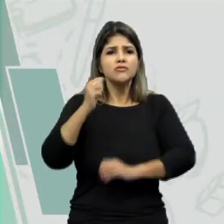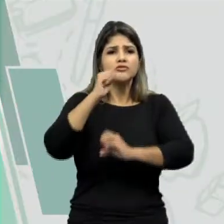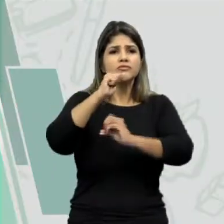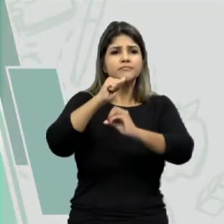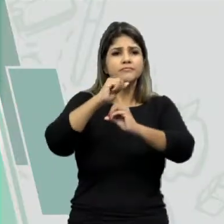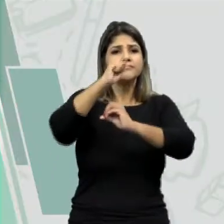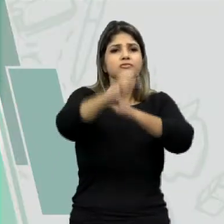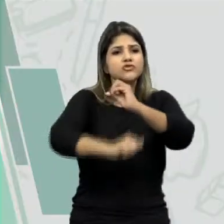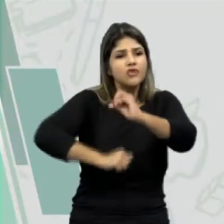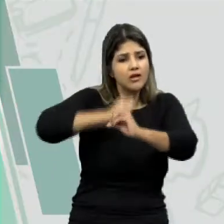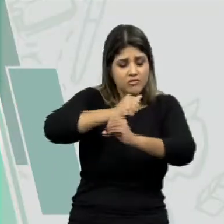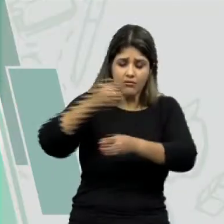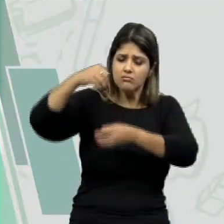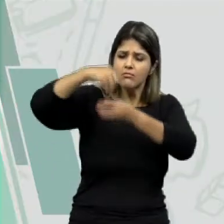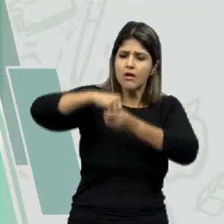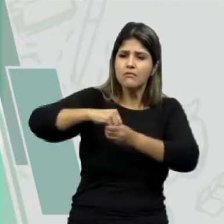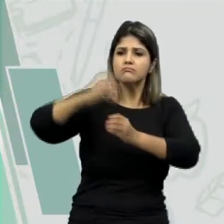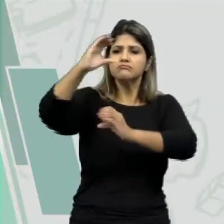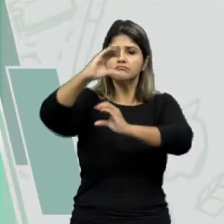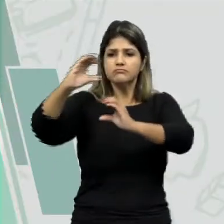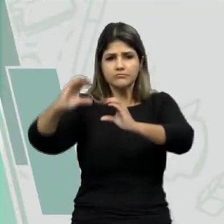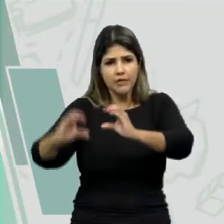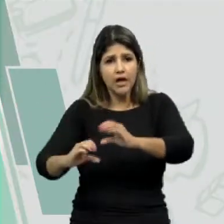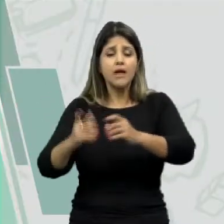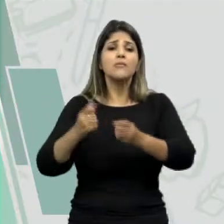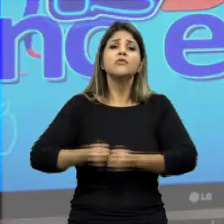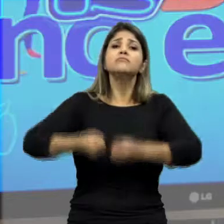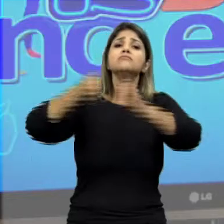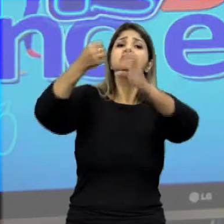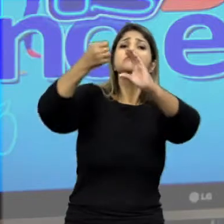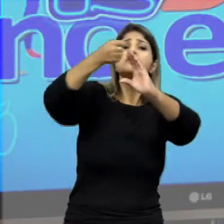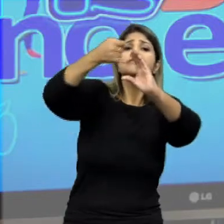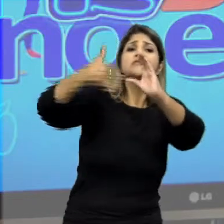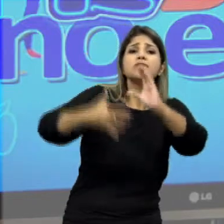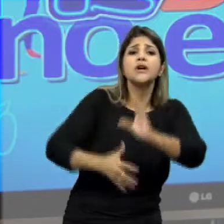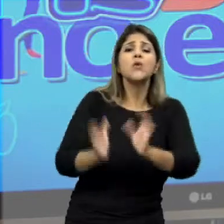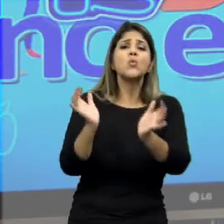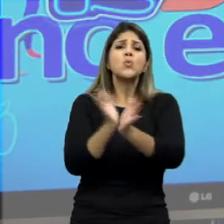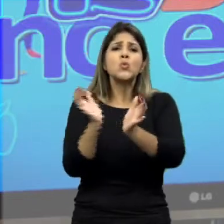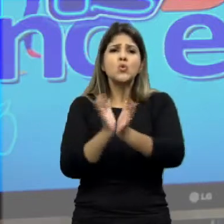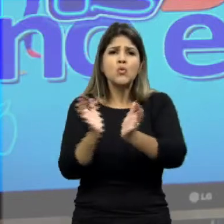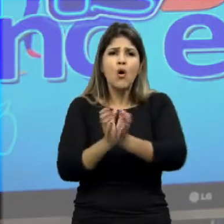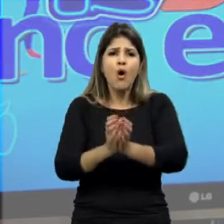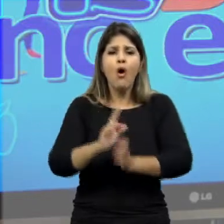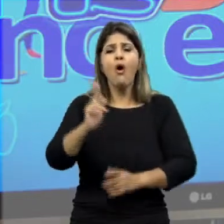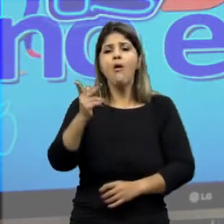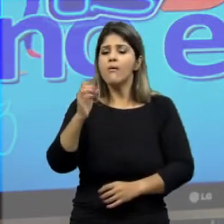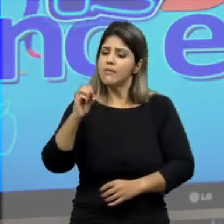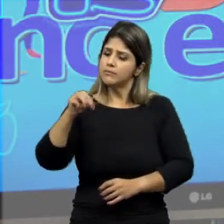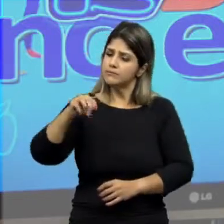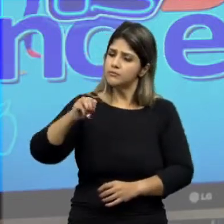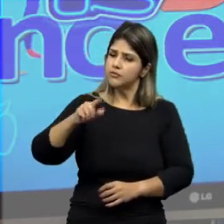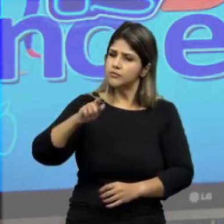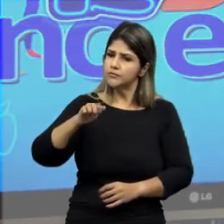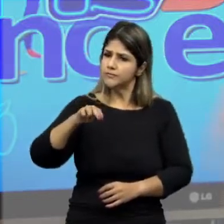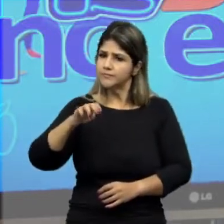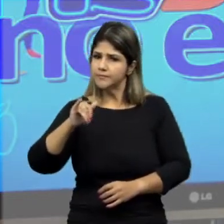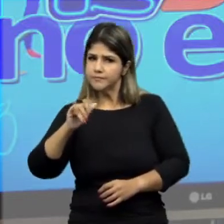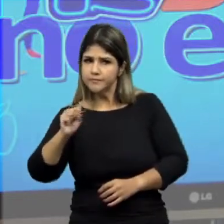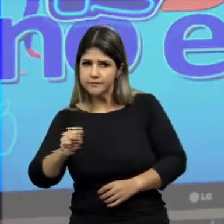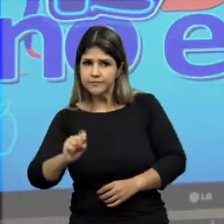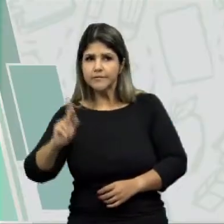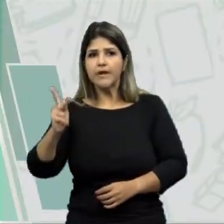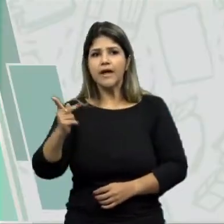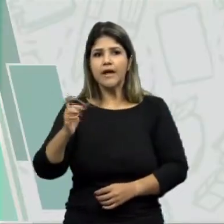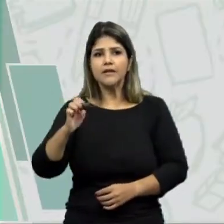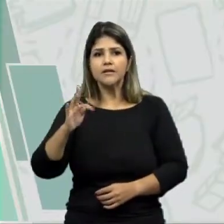aos átomos que estão compondo as cadeias carbônicas, tá? Nós podemos classificar as cadeias carbônicas como homogêneas e heterogêneas.